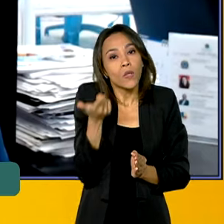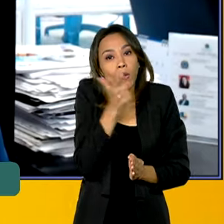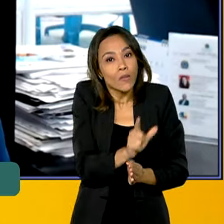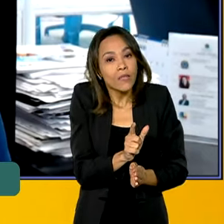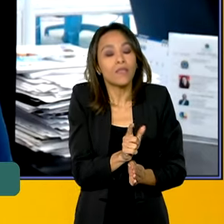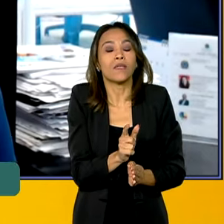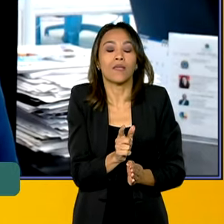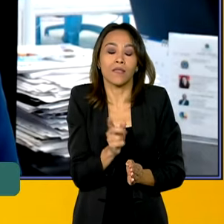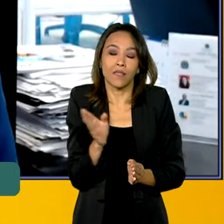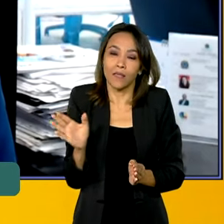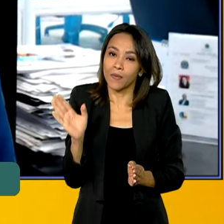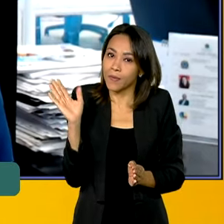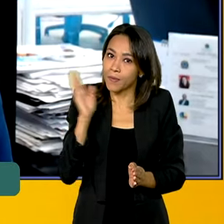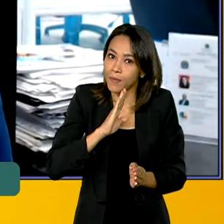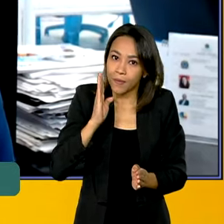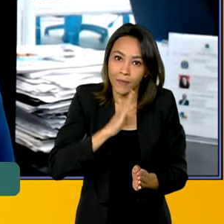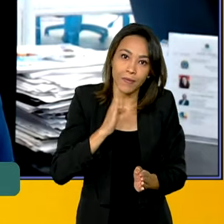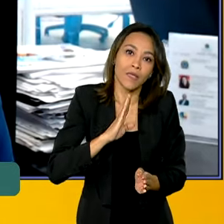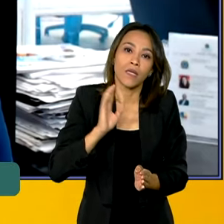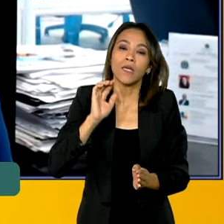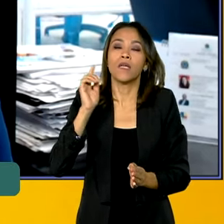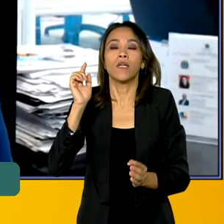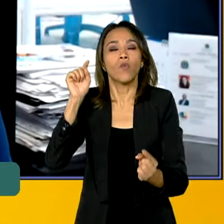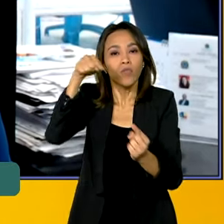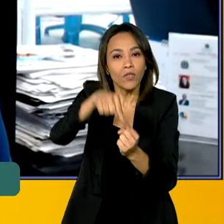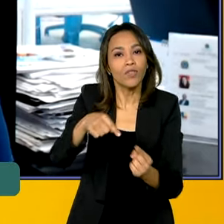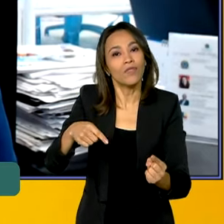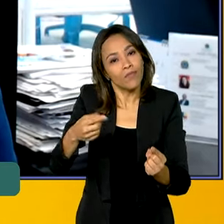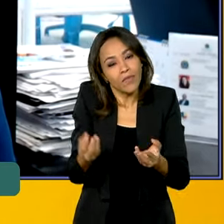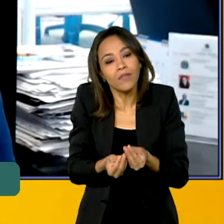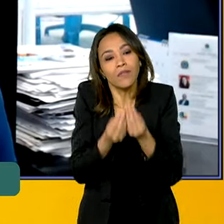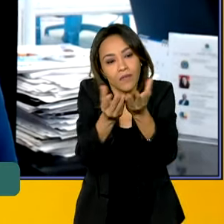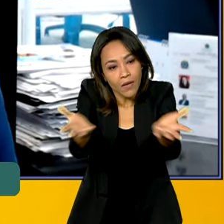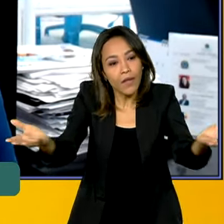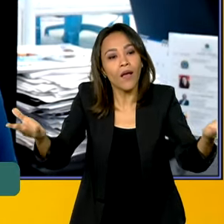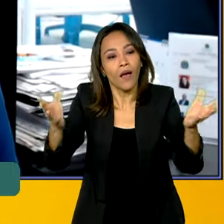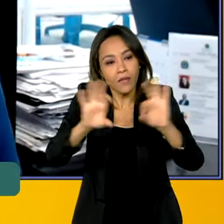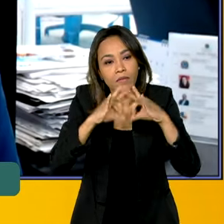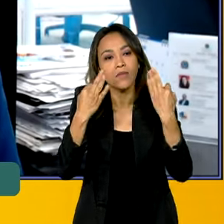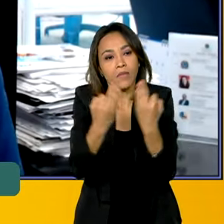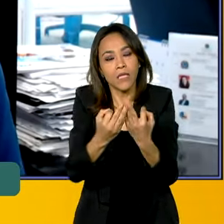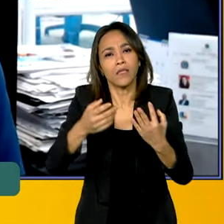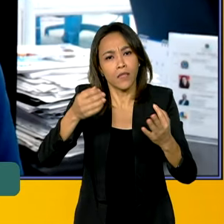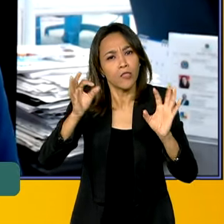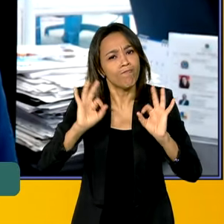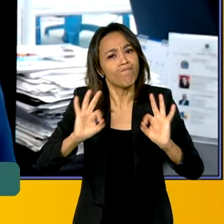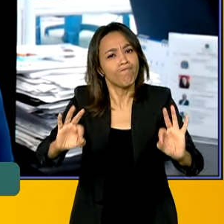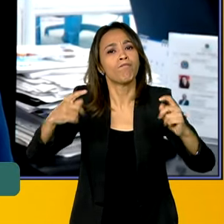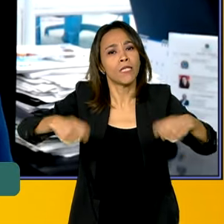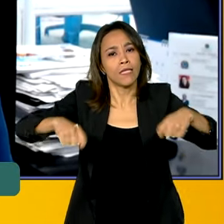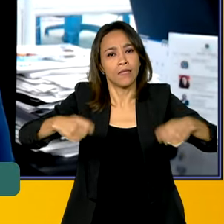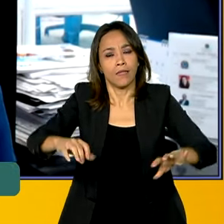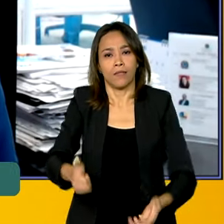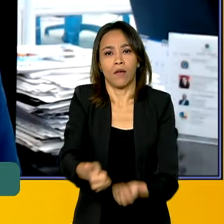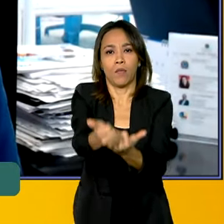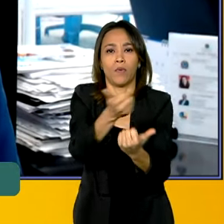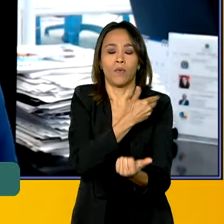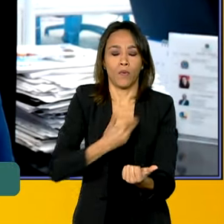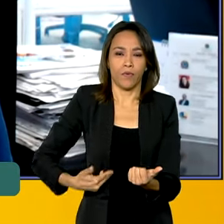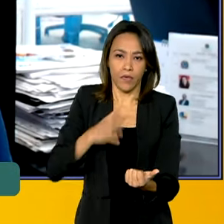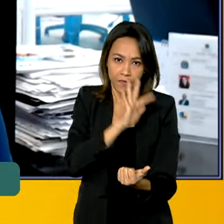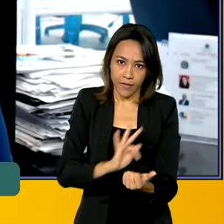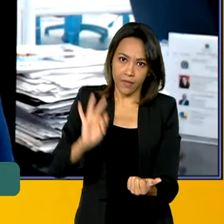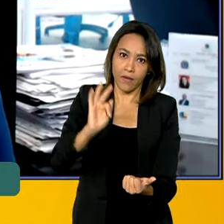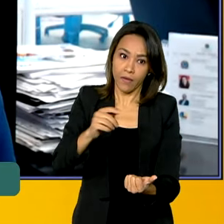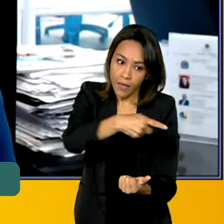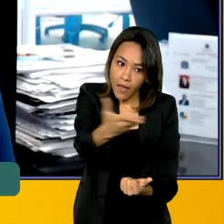possível e que a gente alcance o objetivo, que é chegar às famílias que de fato precisam desse apoio do governo federal e que